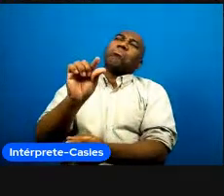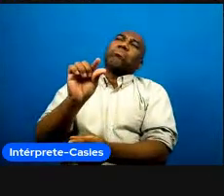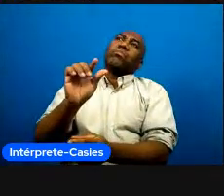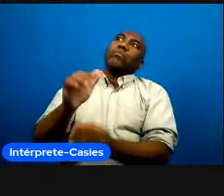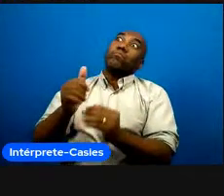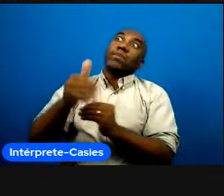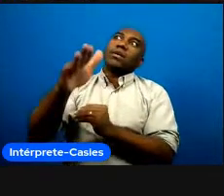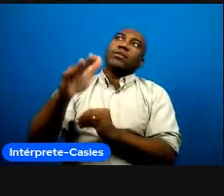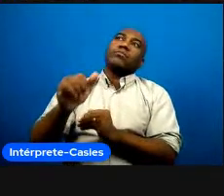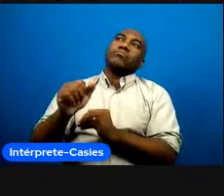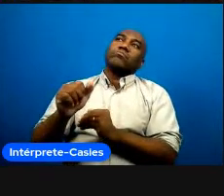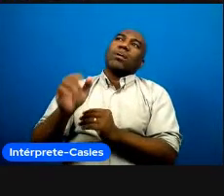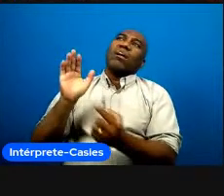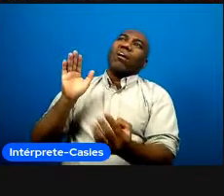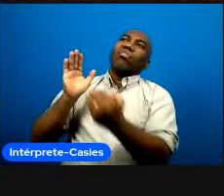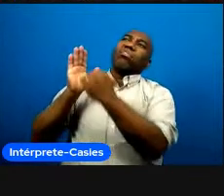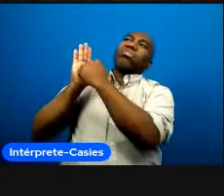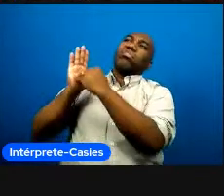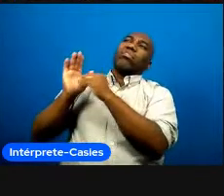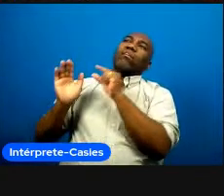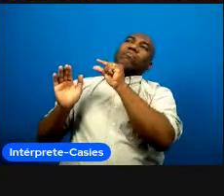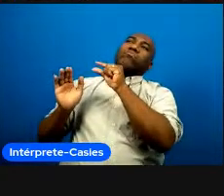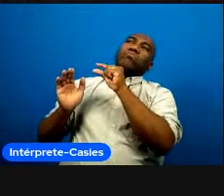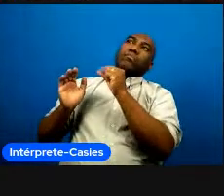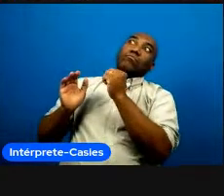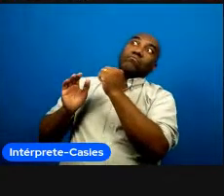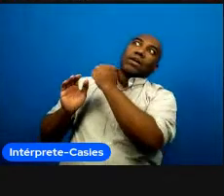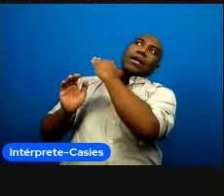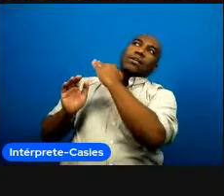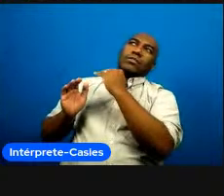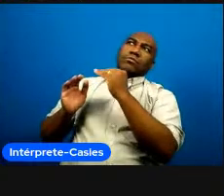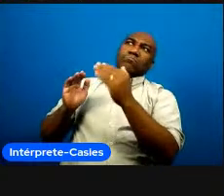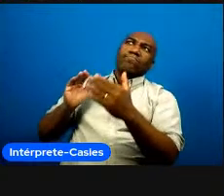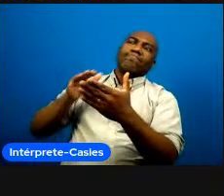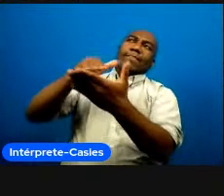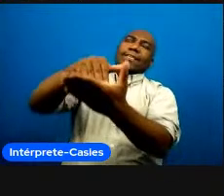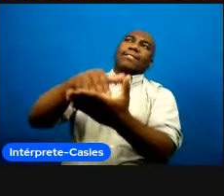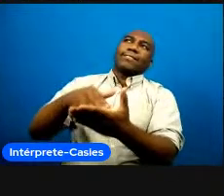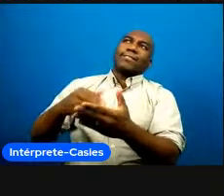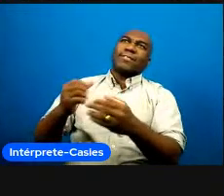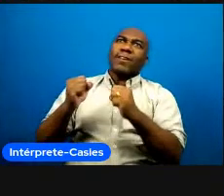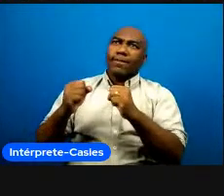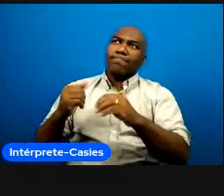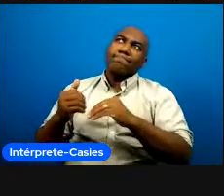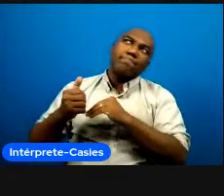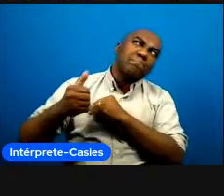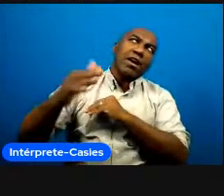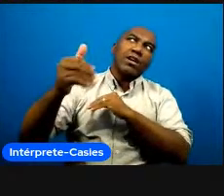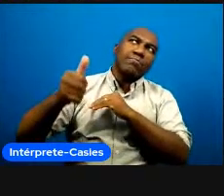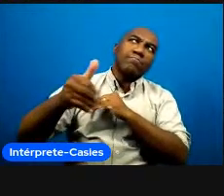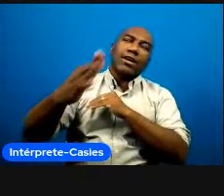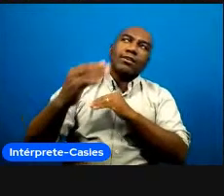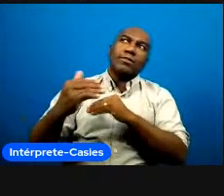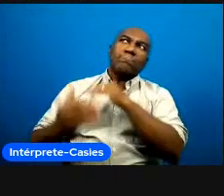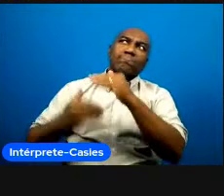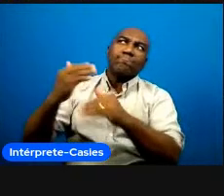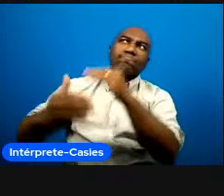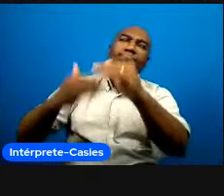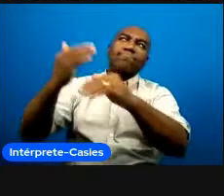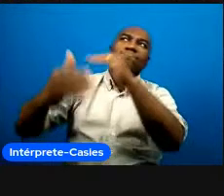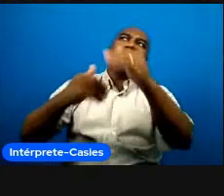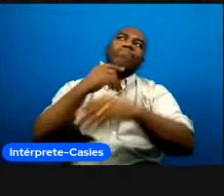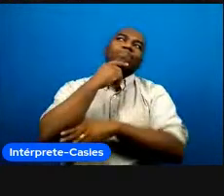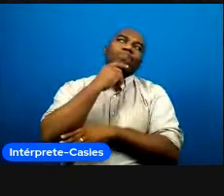tudo isso tá lá na grande janela do refletir e tem aparecido cada vez mais como um elemento fundamental na aprendizagem profissional